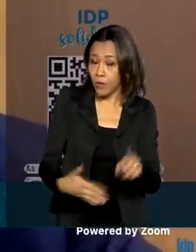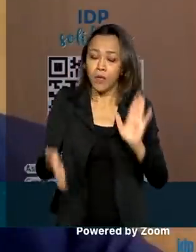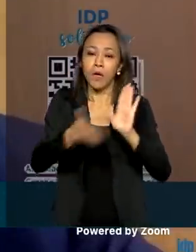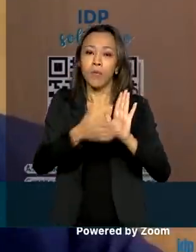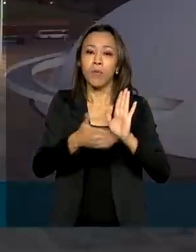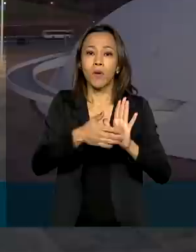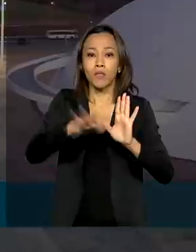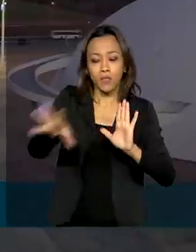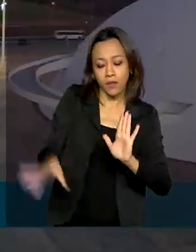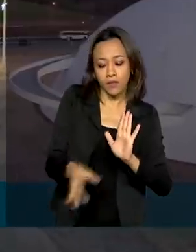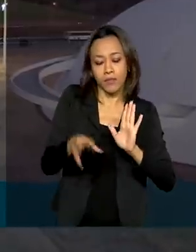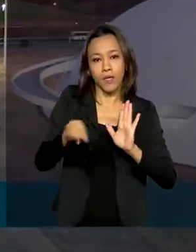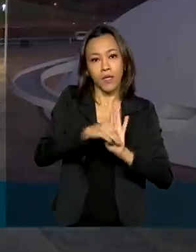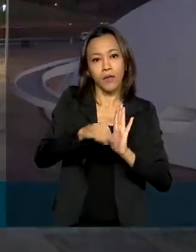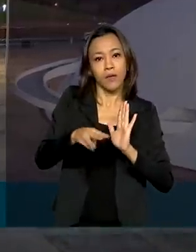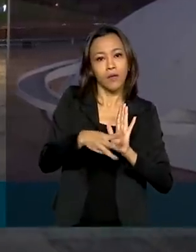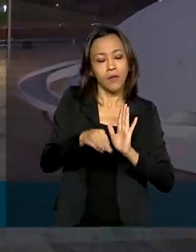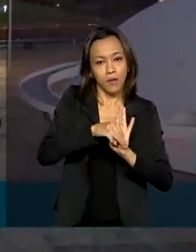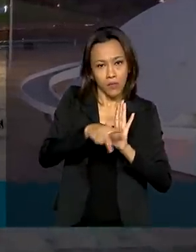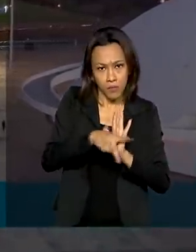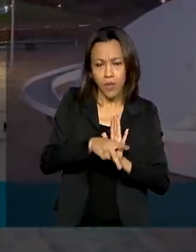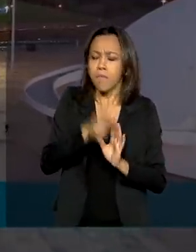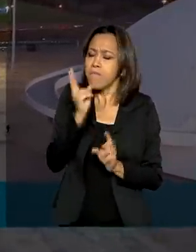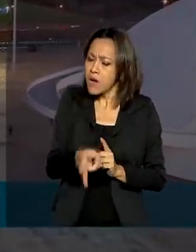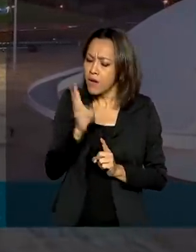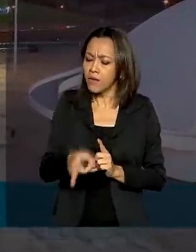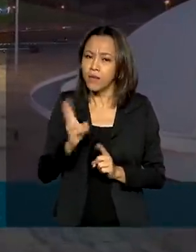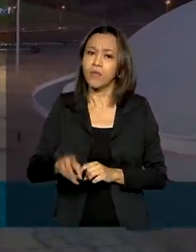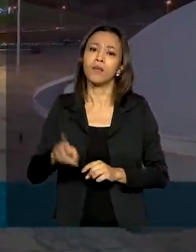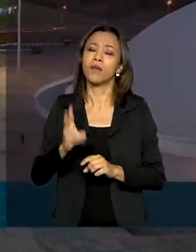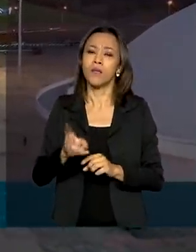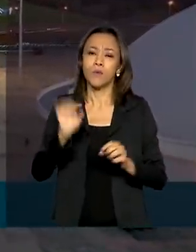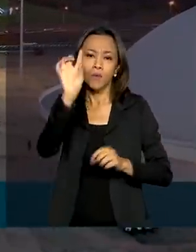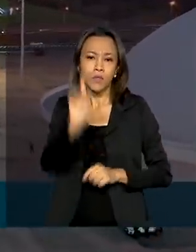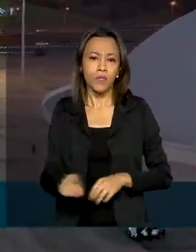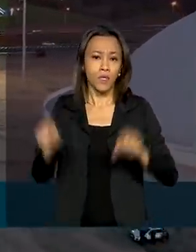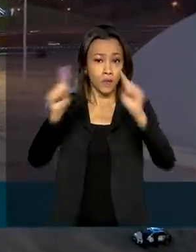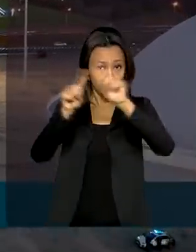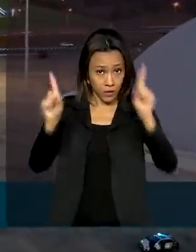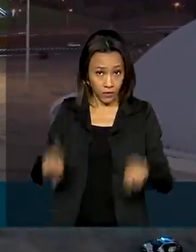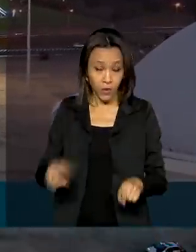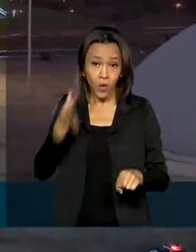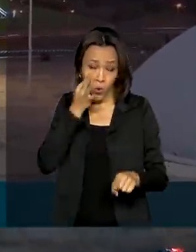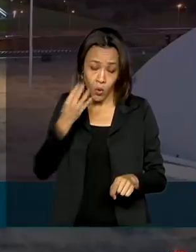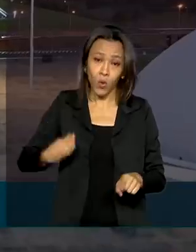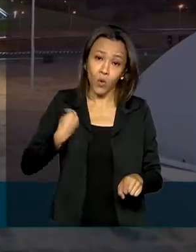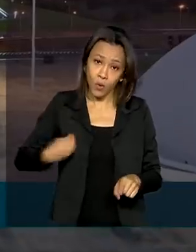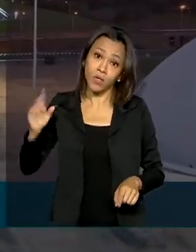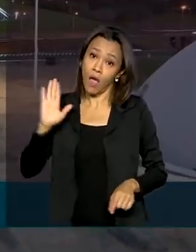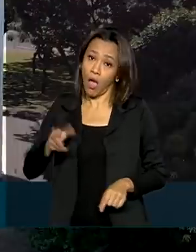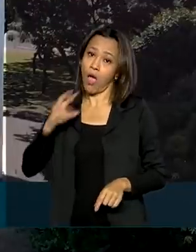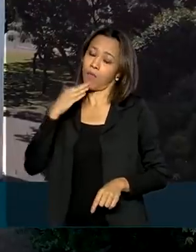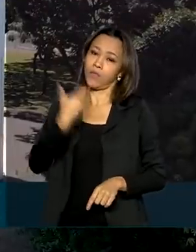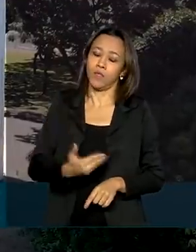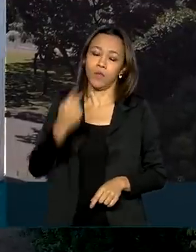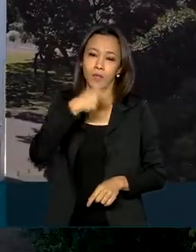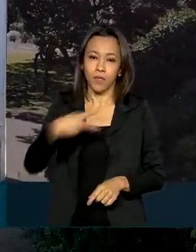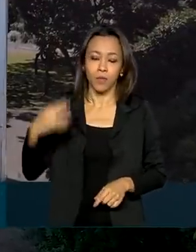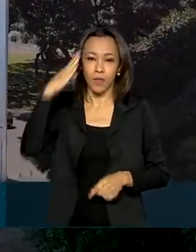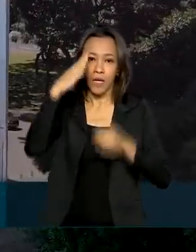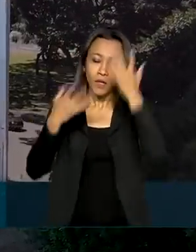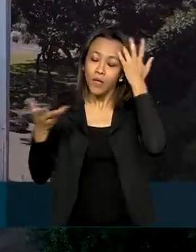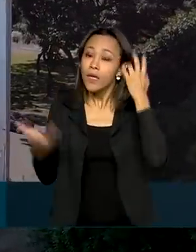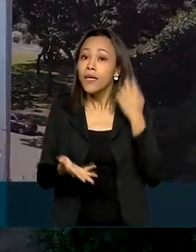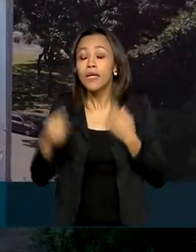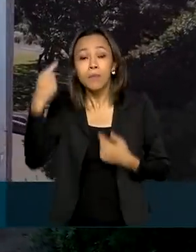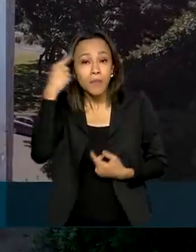à Constituição preserva os direitos adquiridos pelos atuais servidores, a pedido do presidente Jair Bolsonaro, e se mostrou